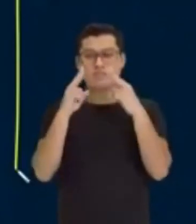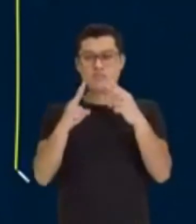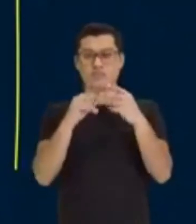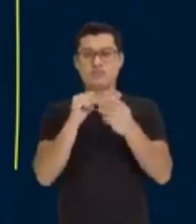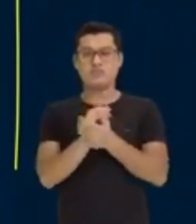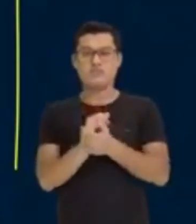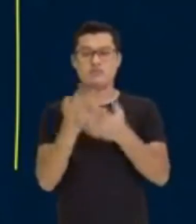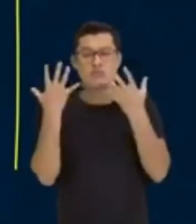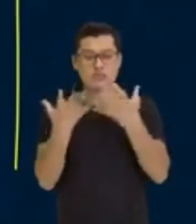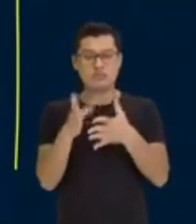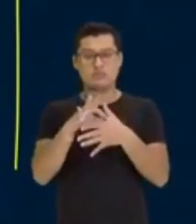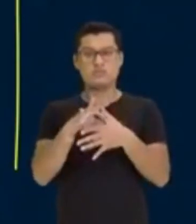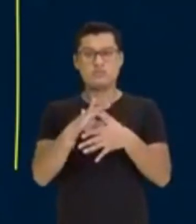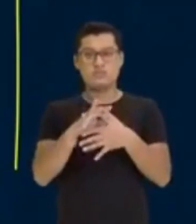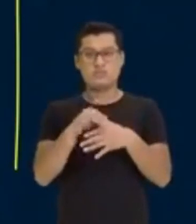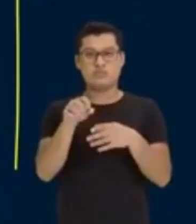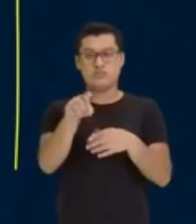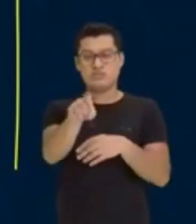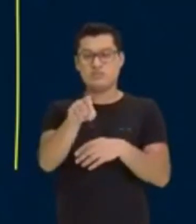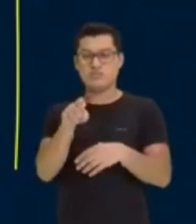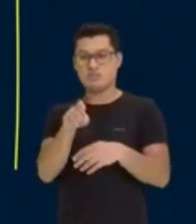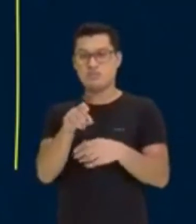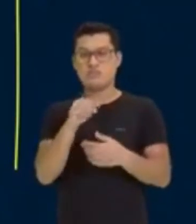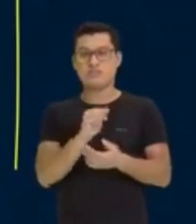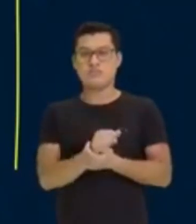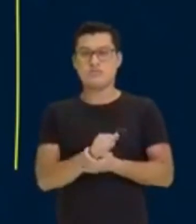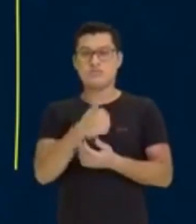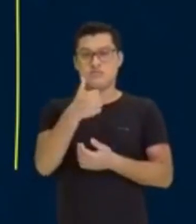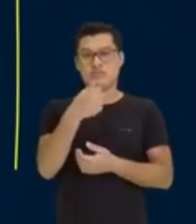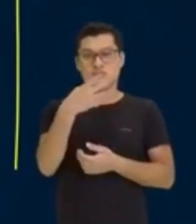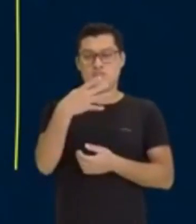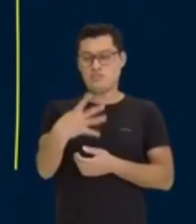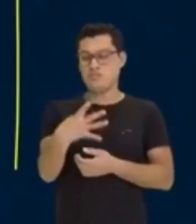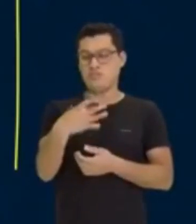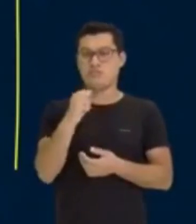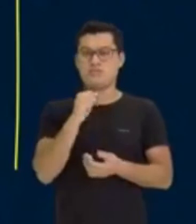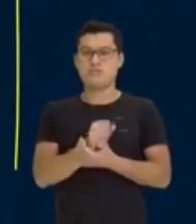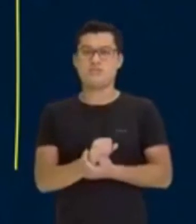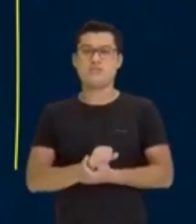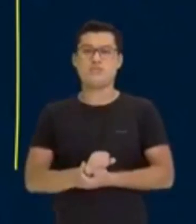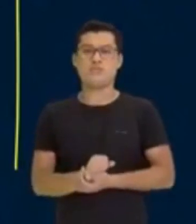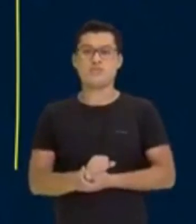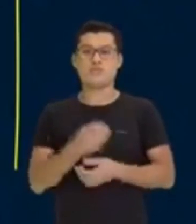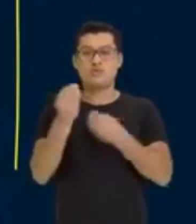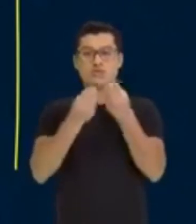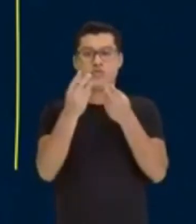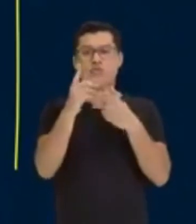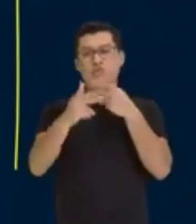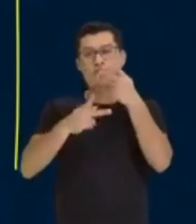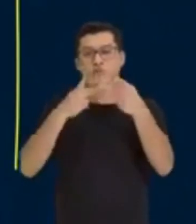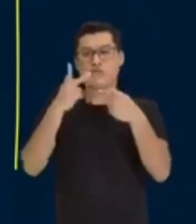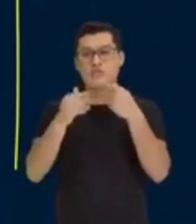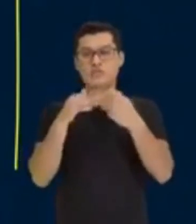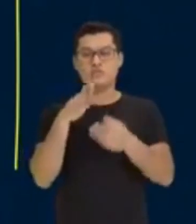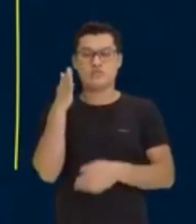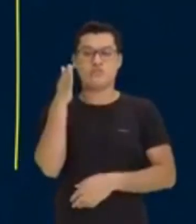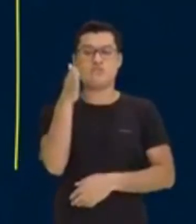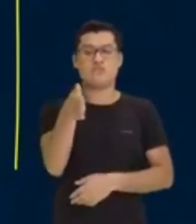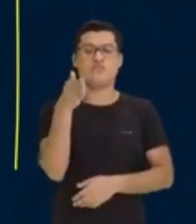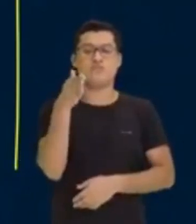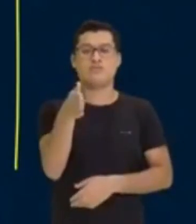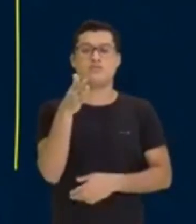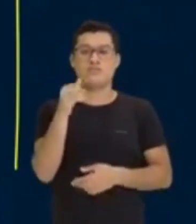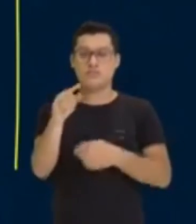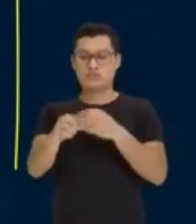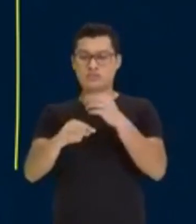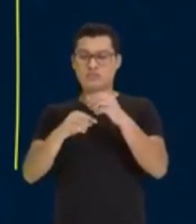Ah, ele quer banha? X. Mas inicialmente são 14. Tá? E como ele falou que a proporção é direta, olha. Se aumenta